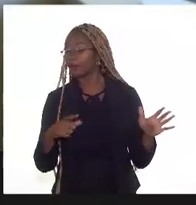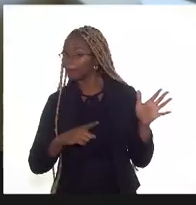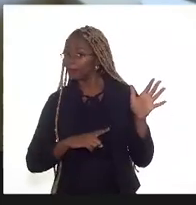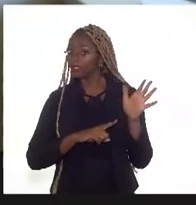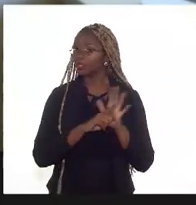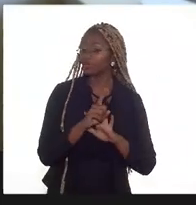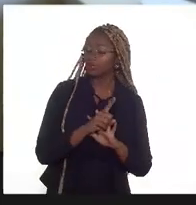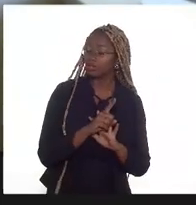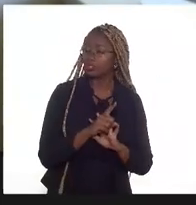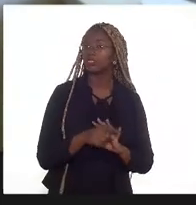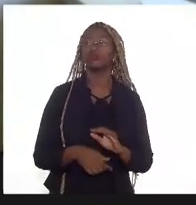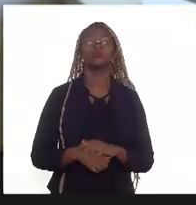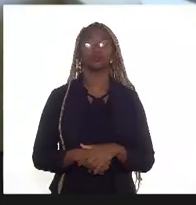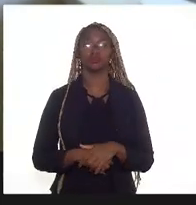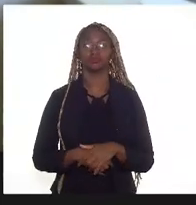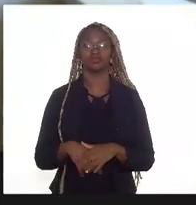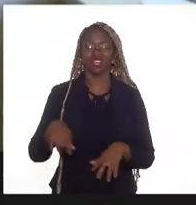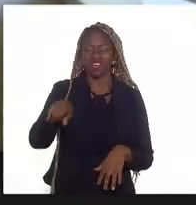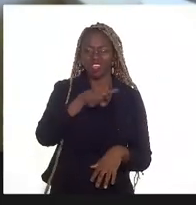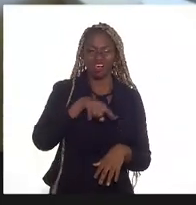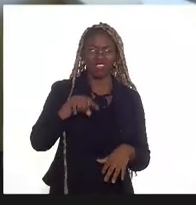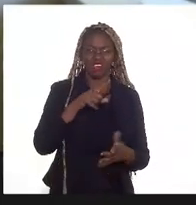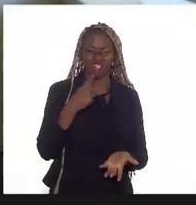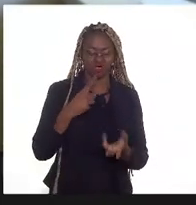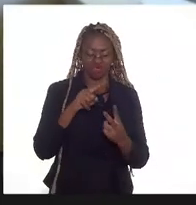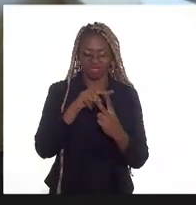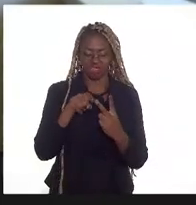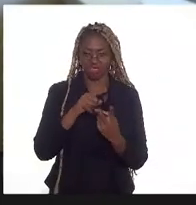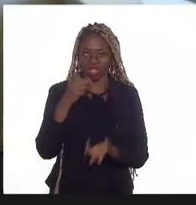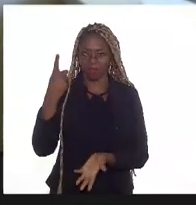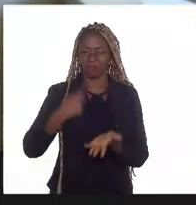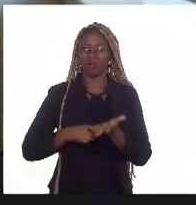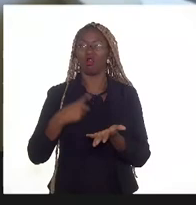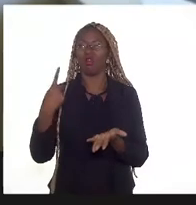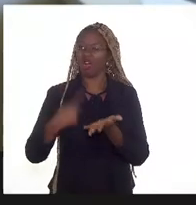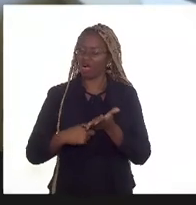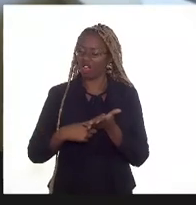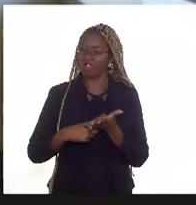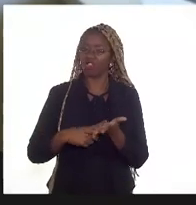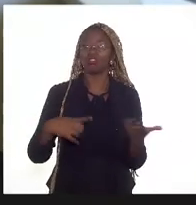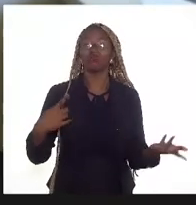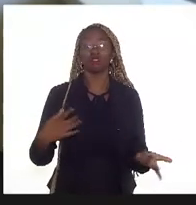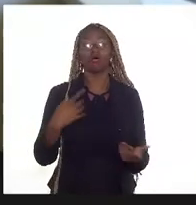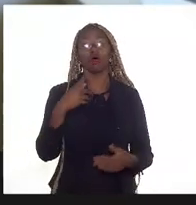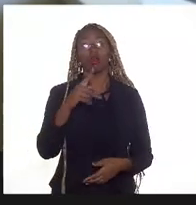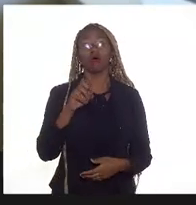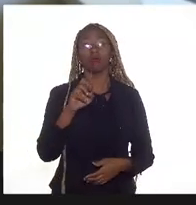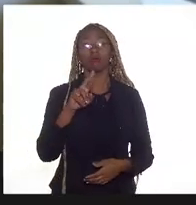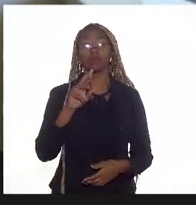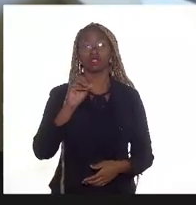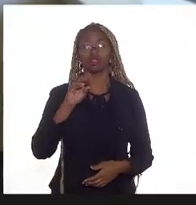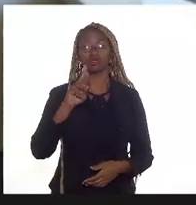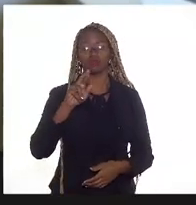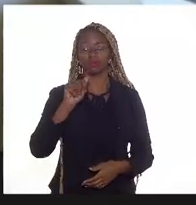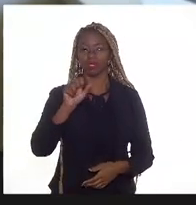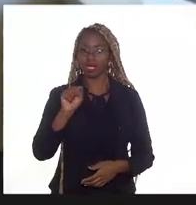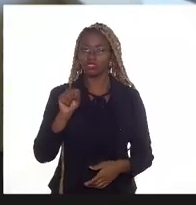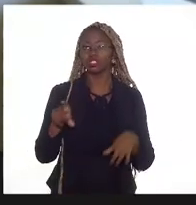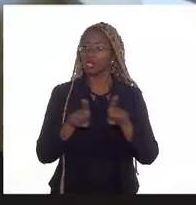se nesses taques a Petrobras abate esse valor também das PRs,